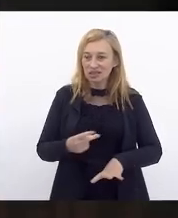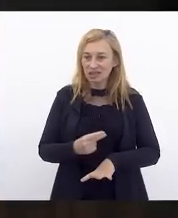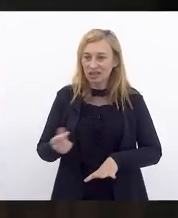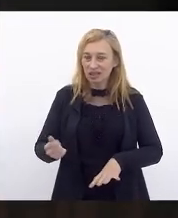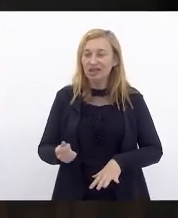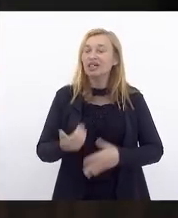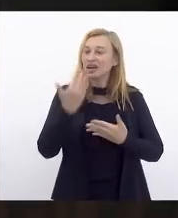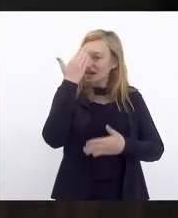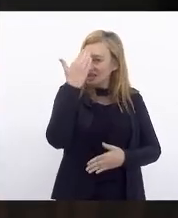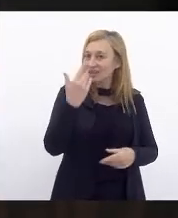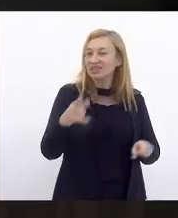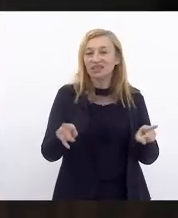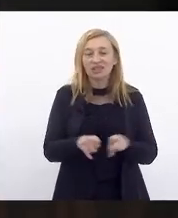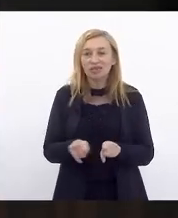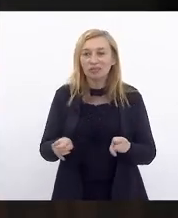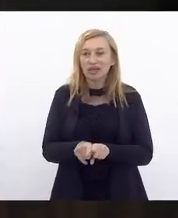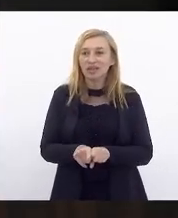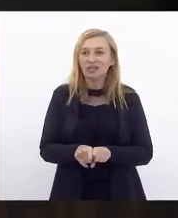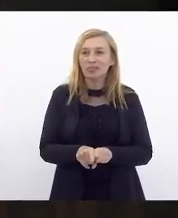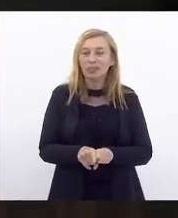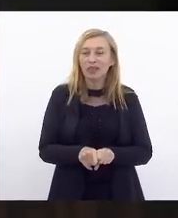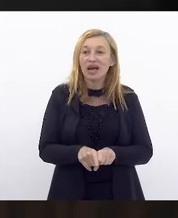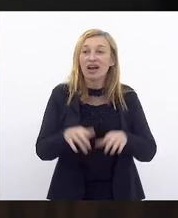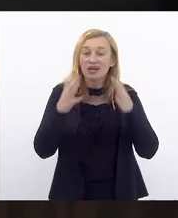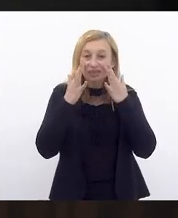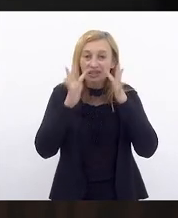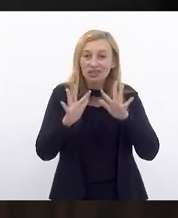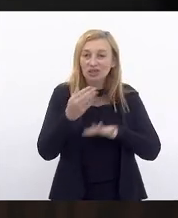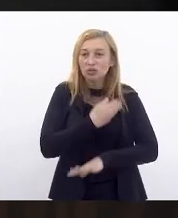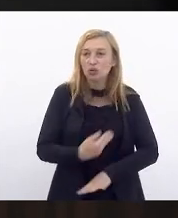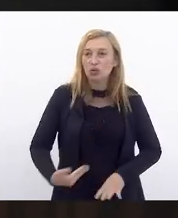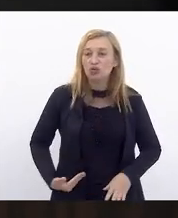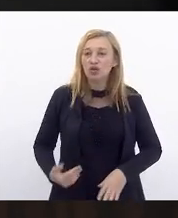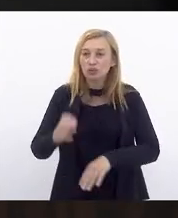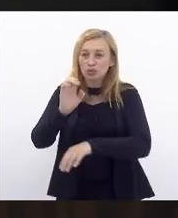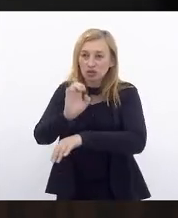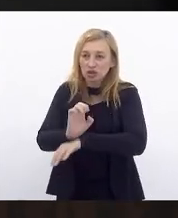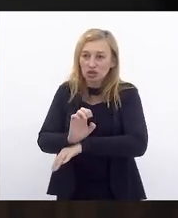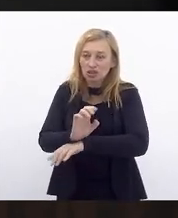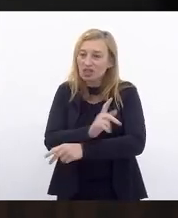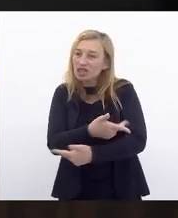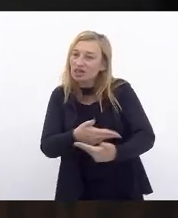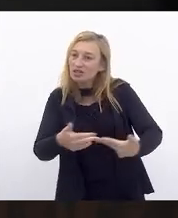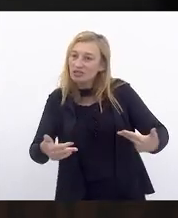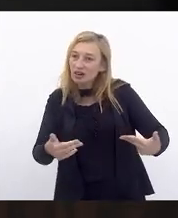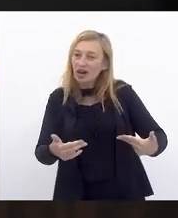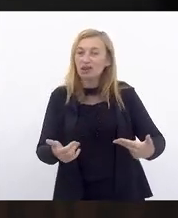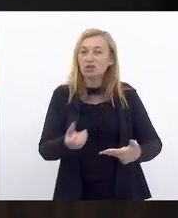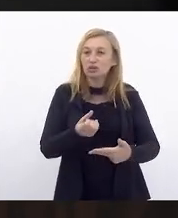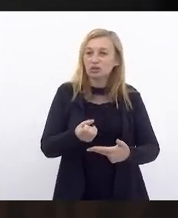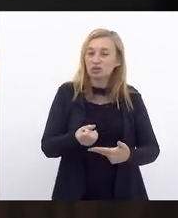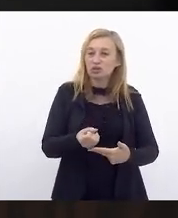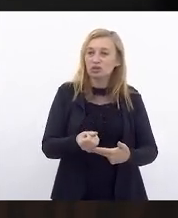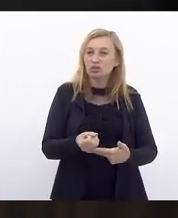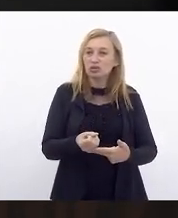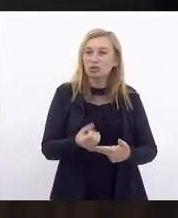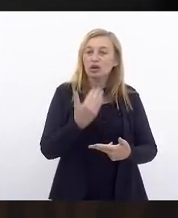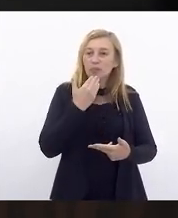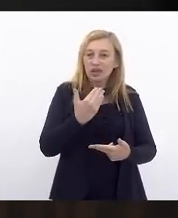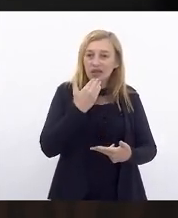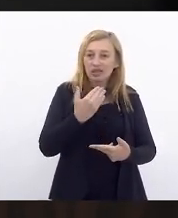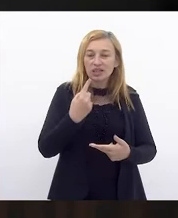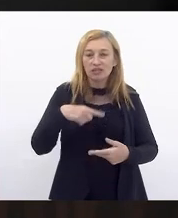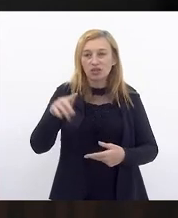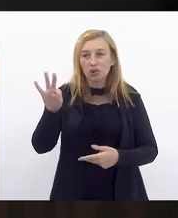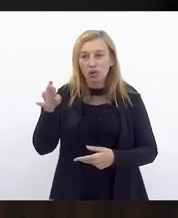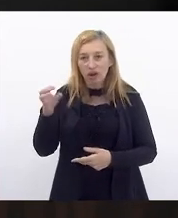agradecer a atenção do governo do Estado em várias demandas que temos feitas pela região noroeste fluminense,